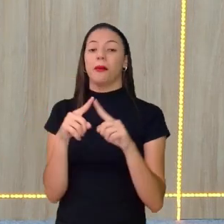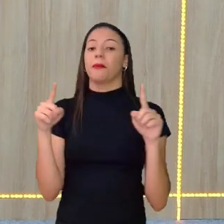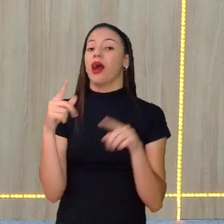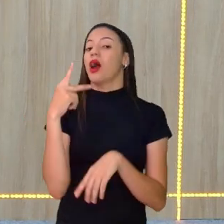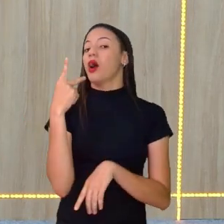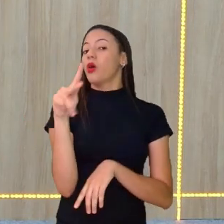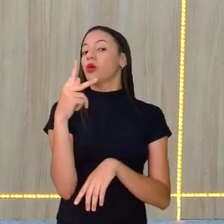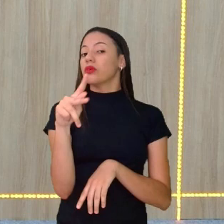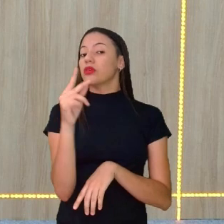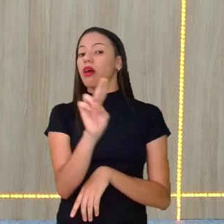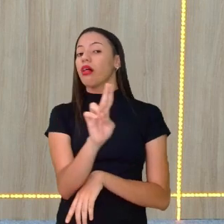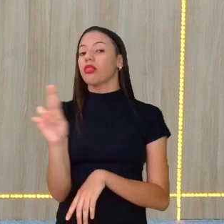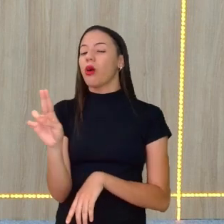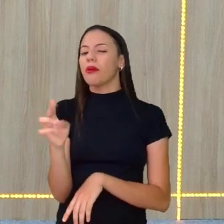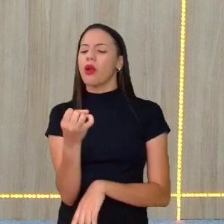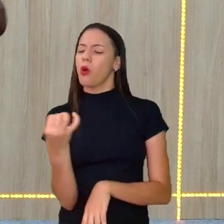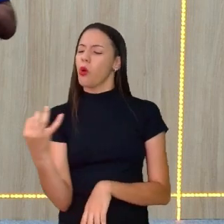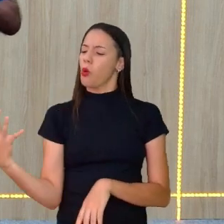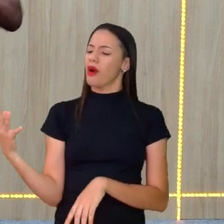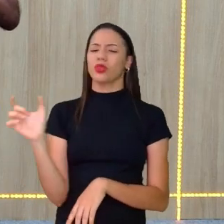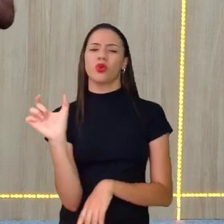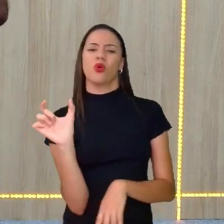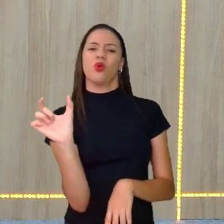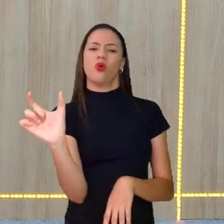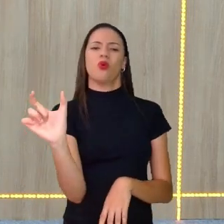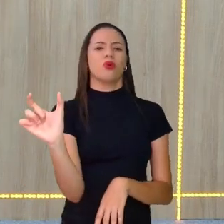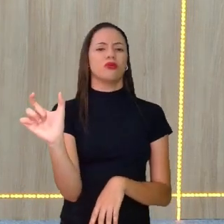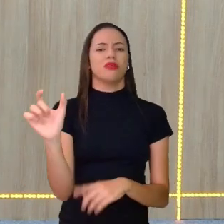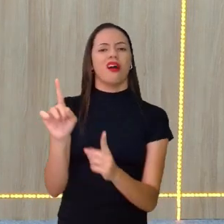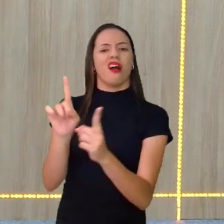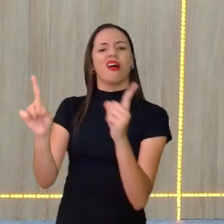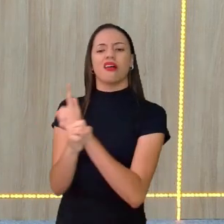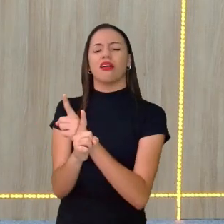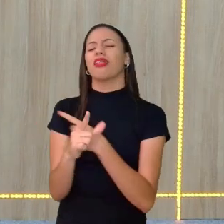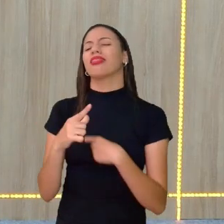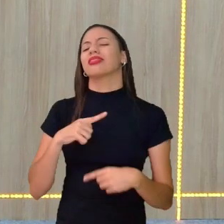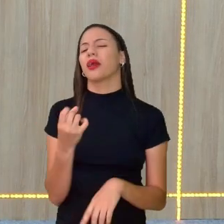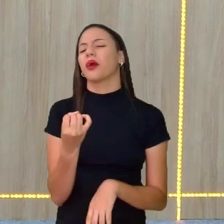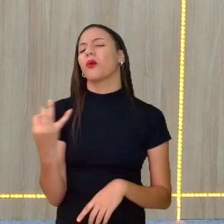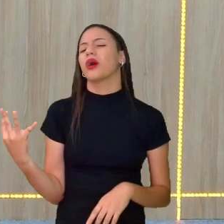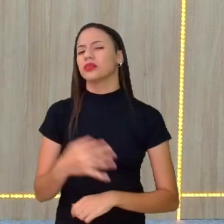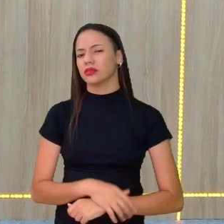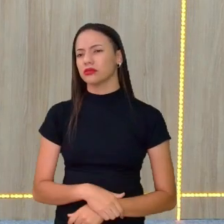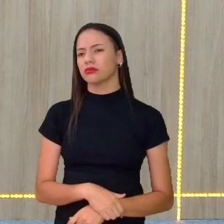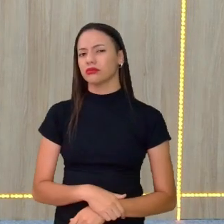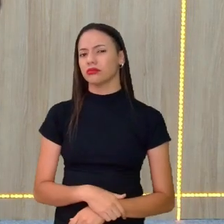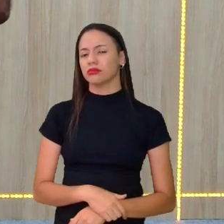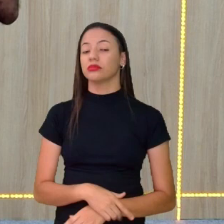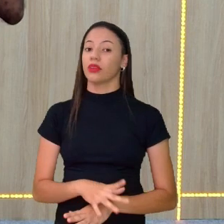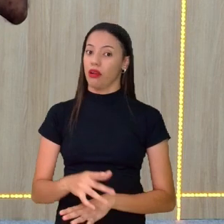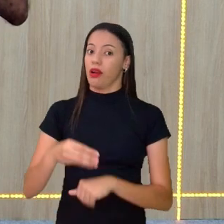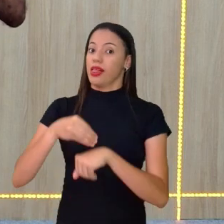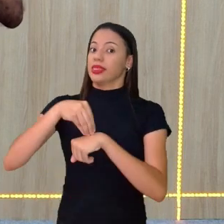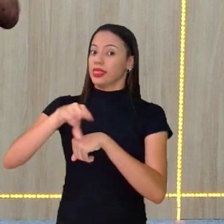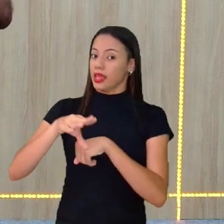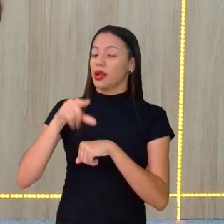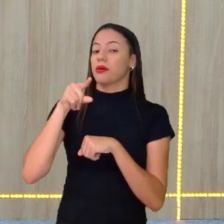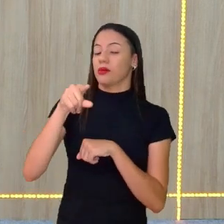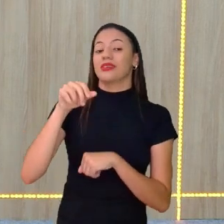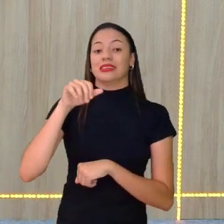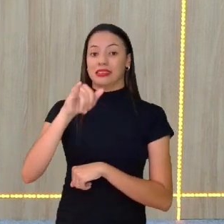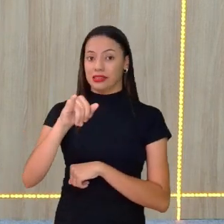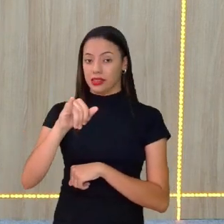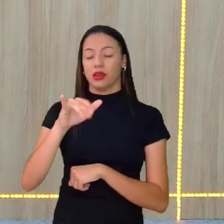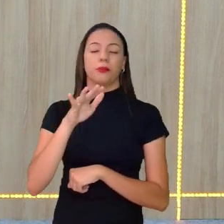nome, por exemplo, quantos anagramas tem essa palavra aí do seu nome? Pensa comigo. Eu já disse a você uma dica, que se for,